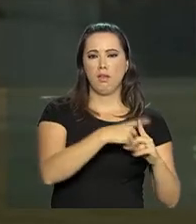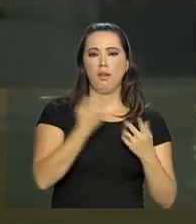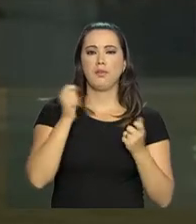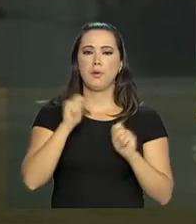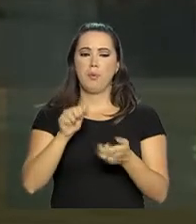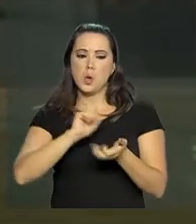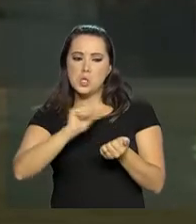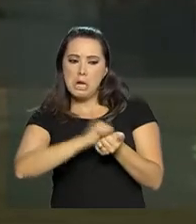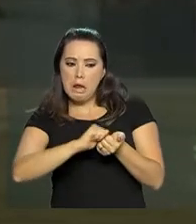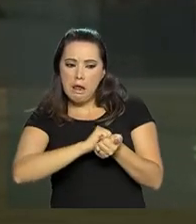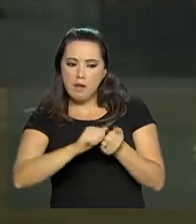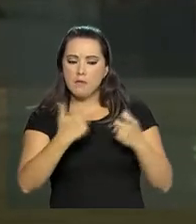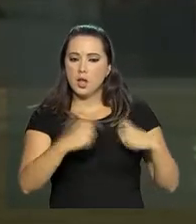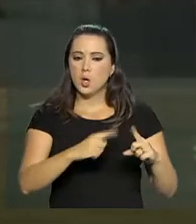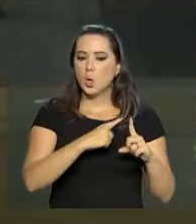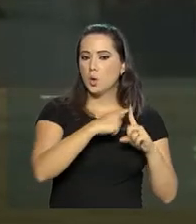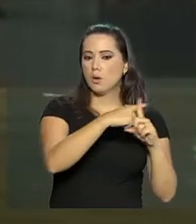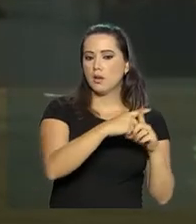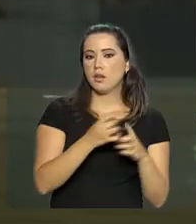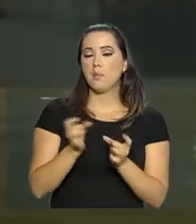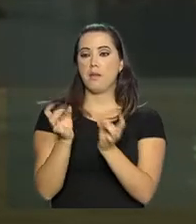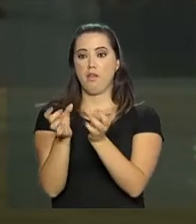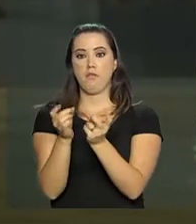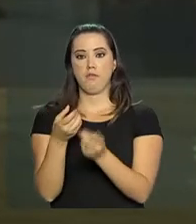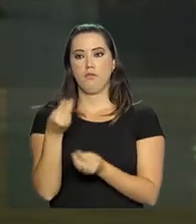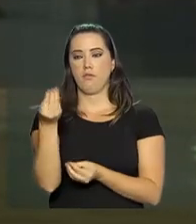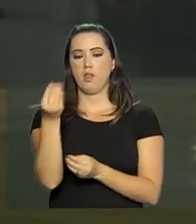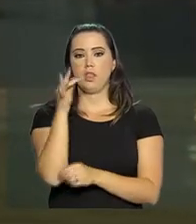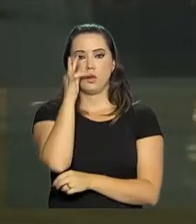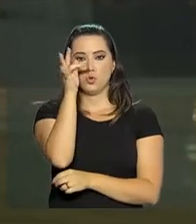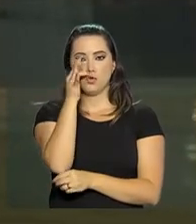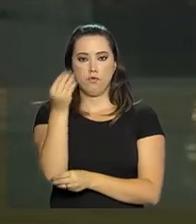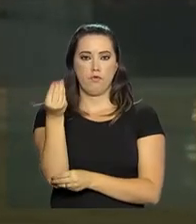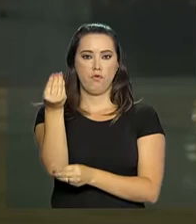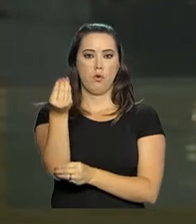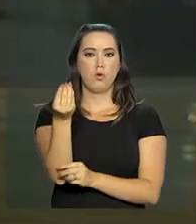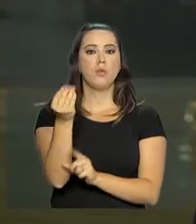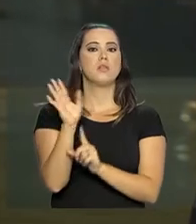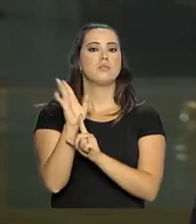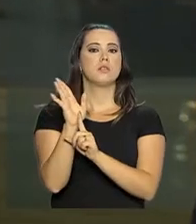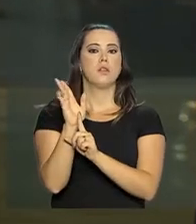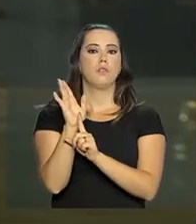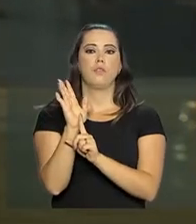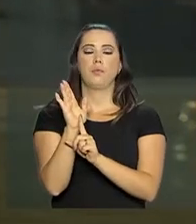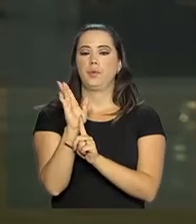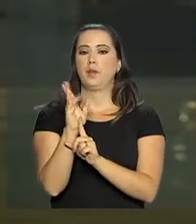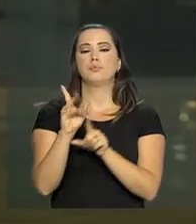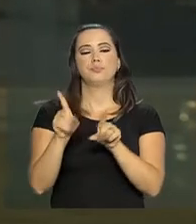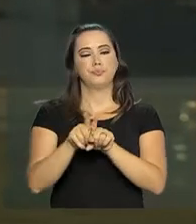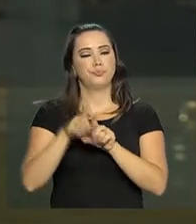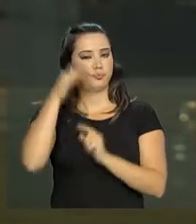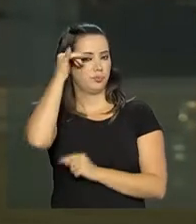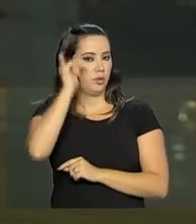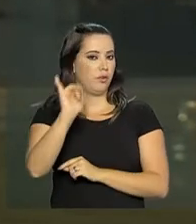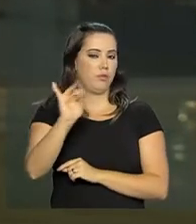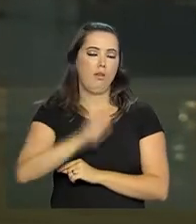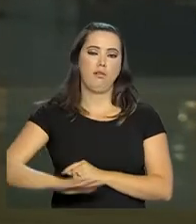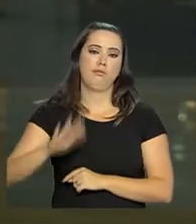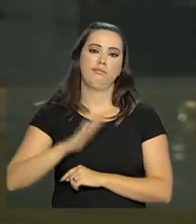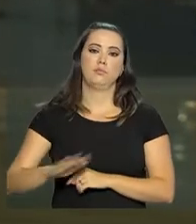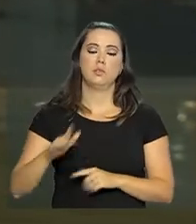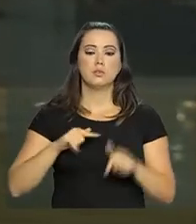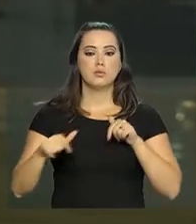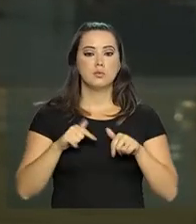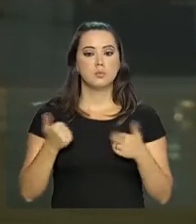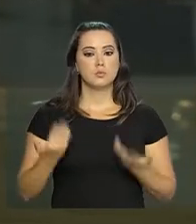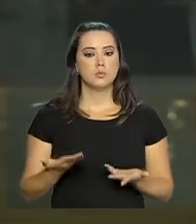lápides e túmulos e também a venda de flores e velas. Bom, para detalhar essa ação do Ministério do Trabalho no dia de finados, eu